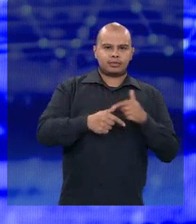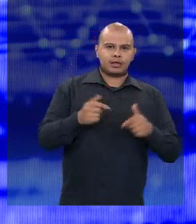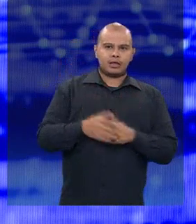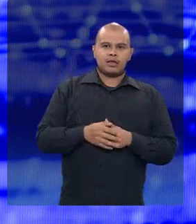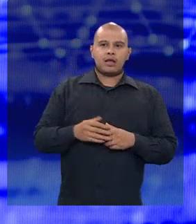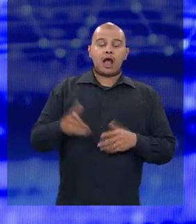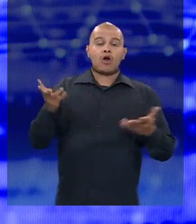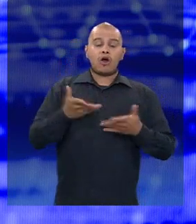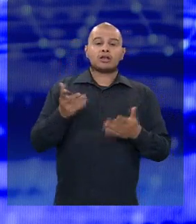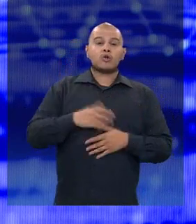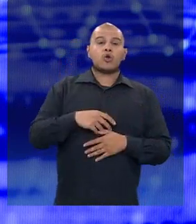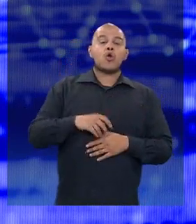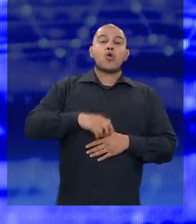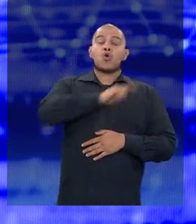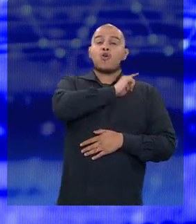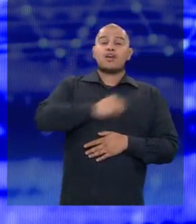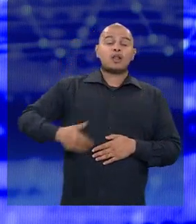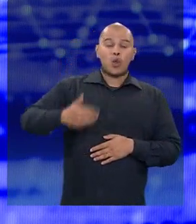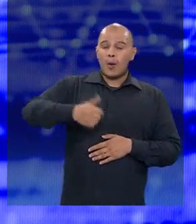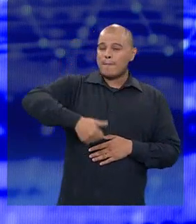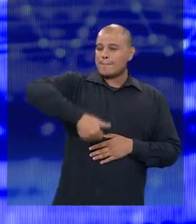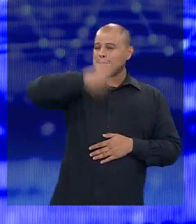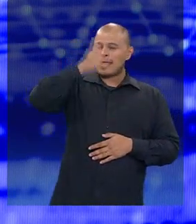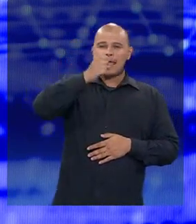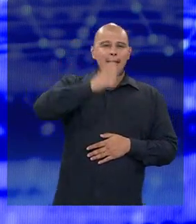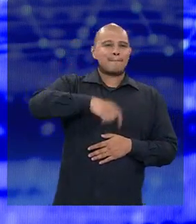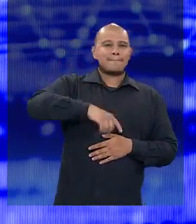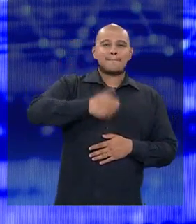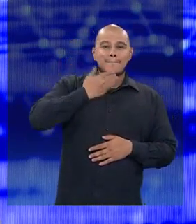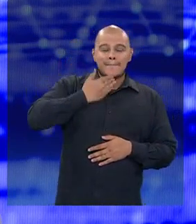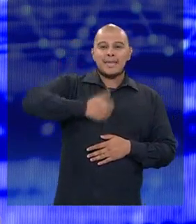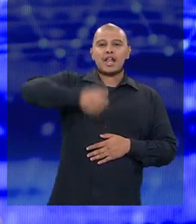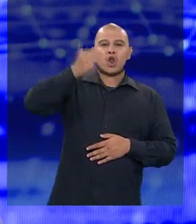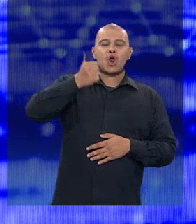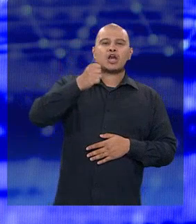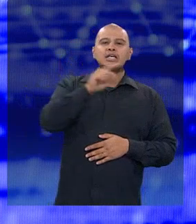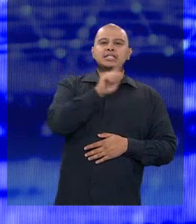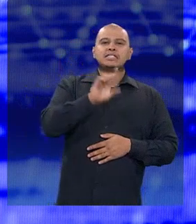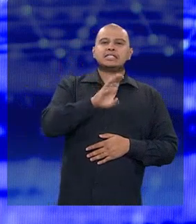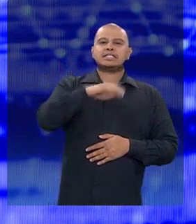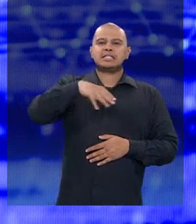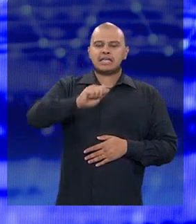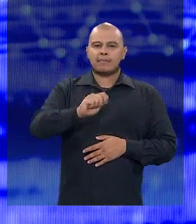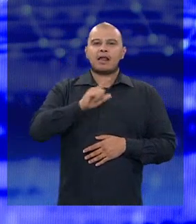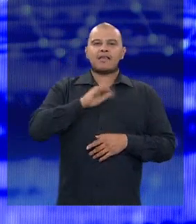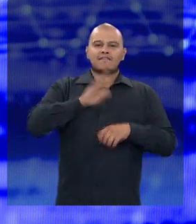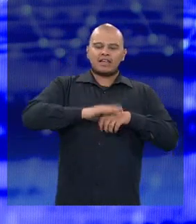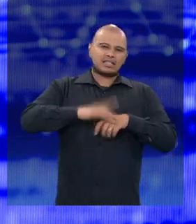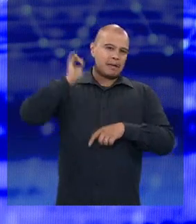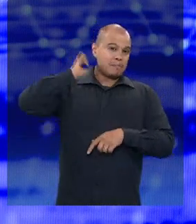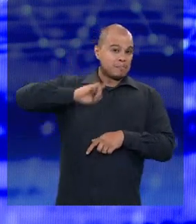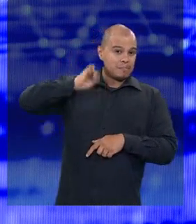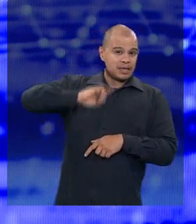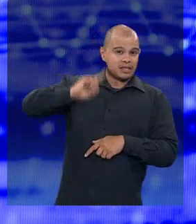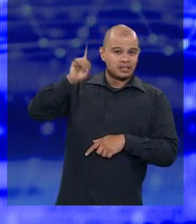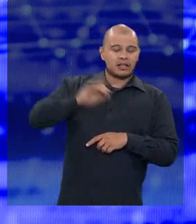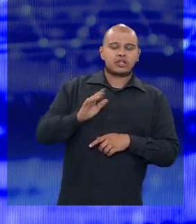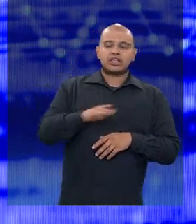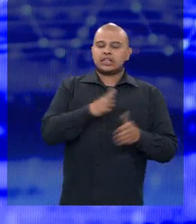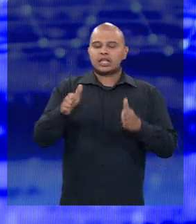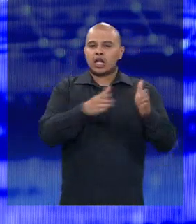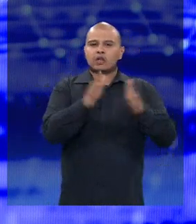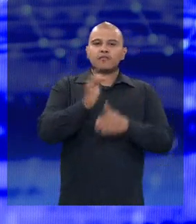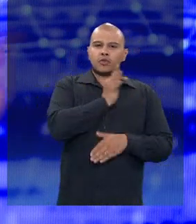aliás, o melhor governador do Brasil hoje, nós vamos disputar com ele a partir do ano que vem, que fez o Trilhas de Futuro lá em Minas Gerais. Empresa quer